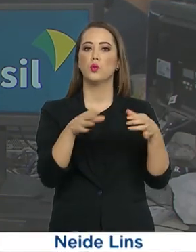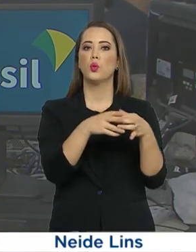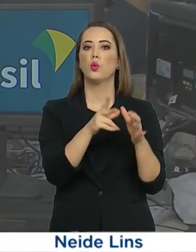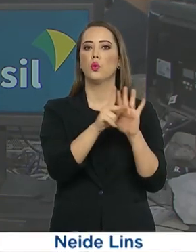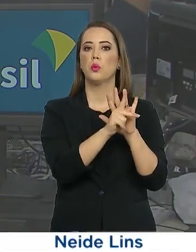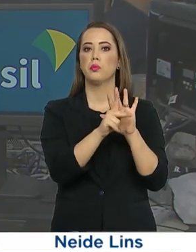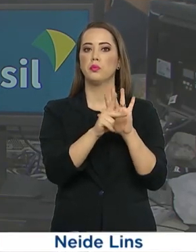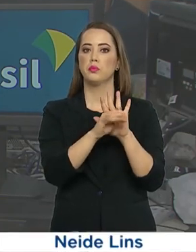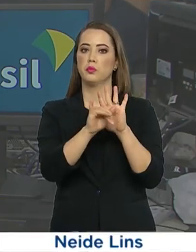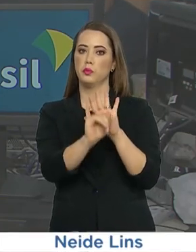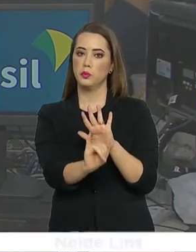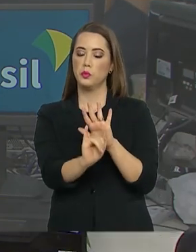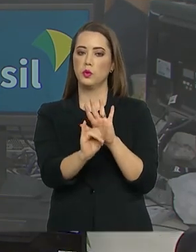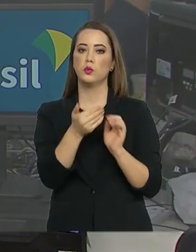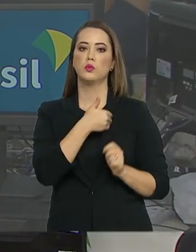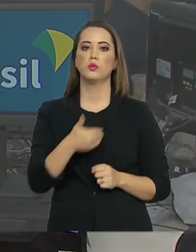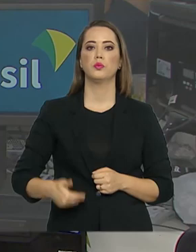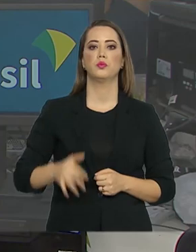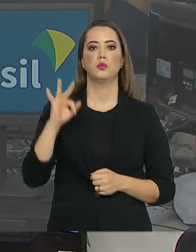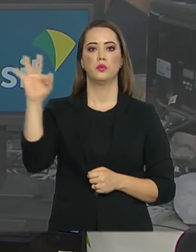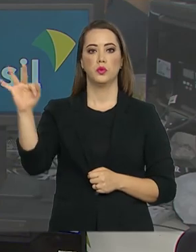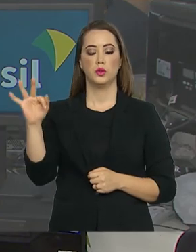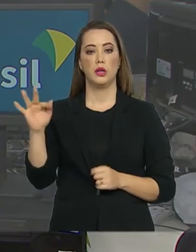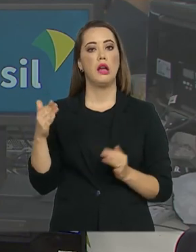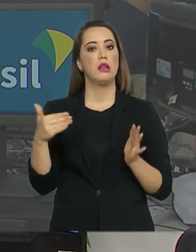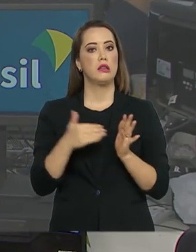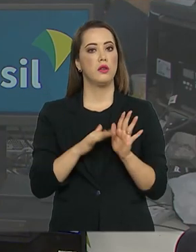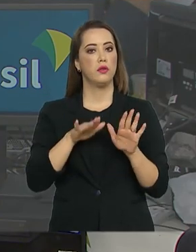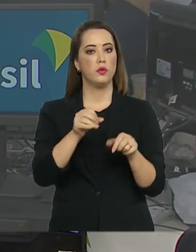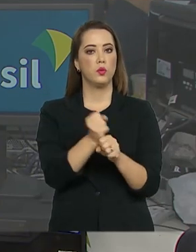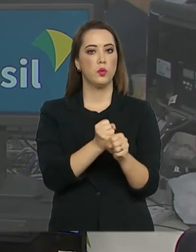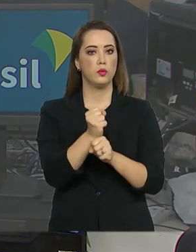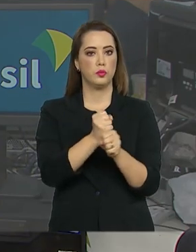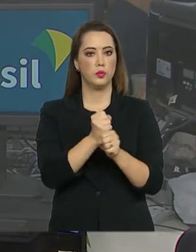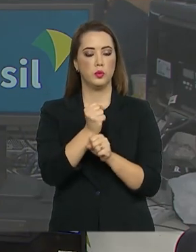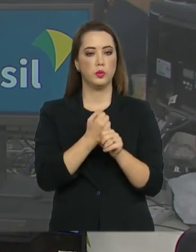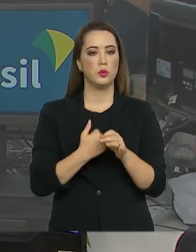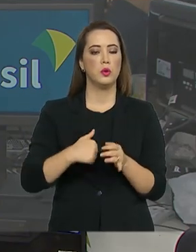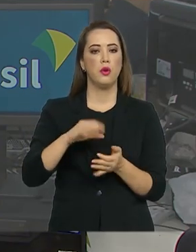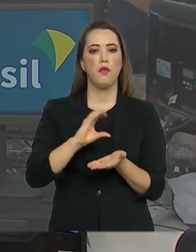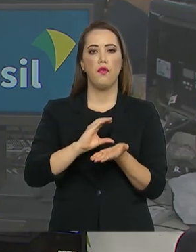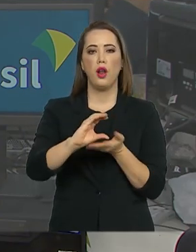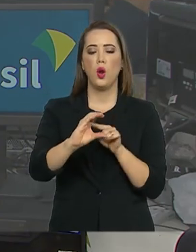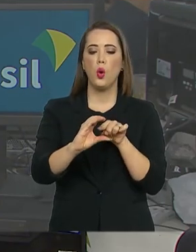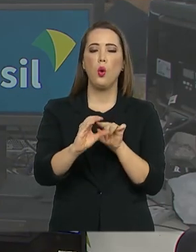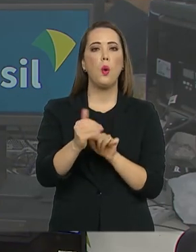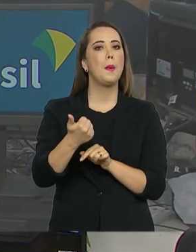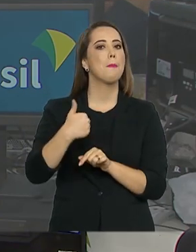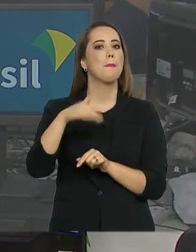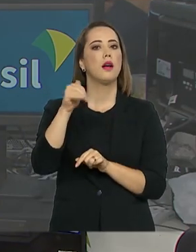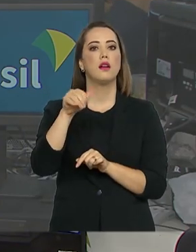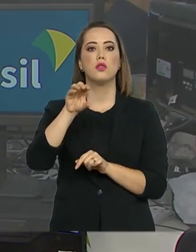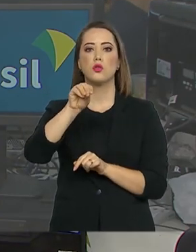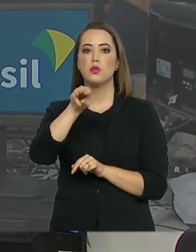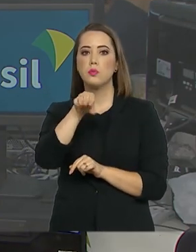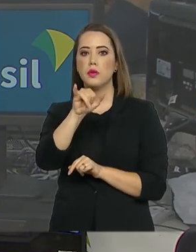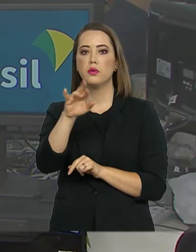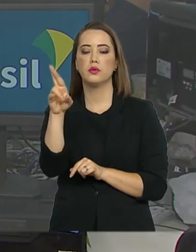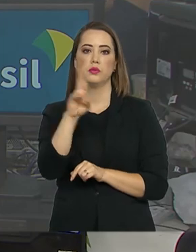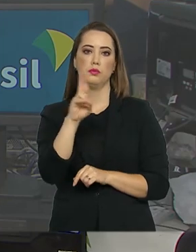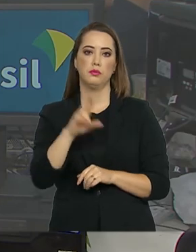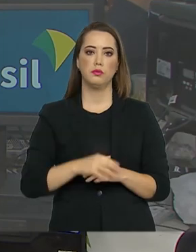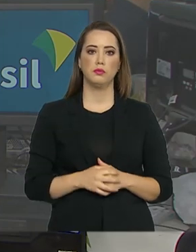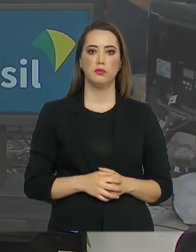programa de parcerias de investimentos do governo federal. Até o final deste ano, os investimentos devem render ao país 10